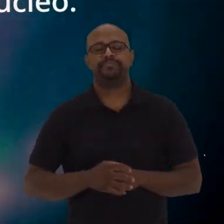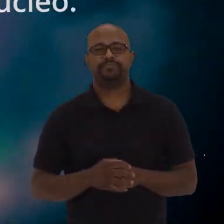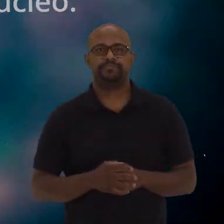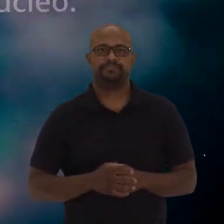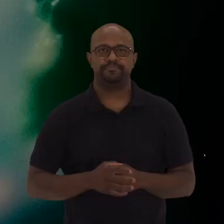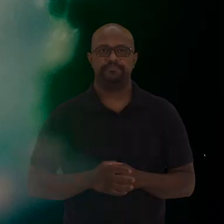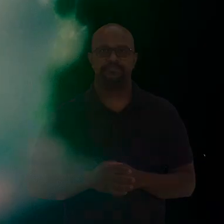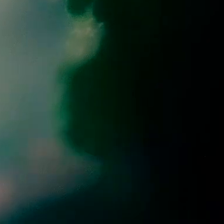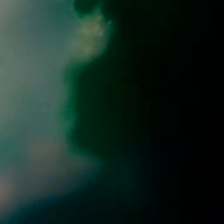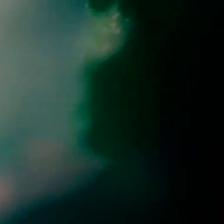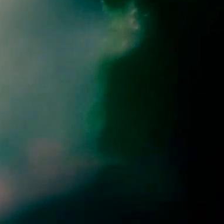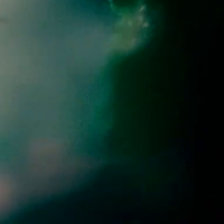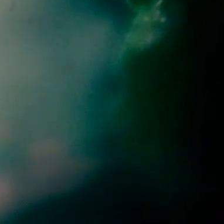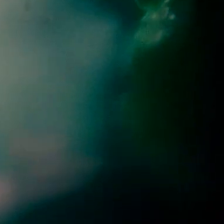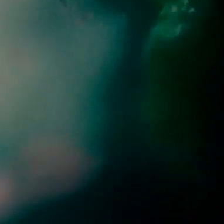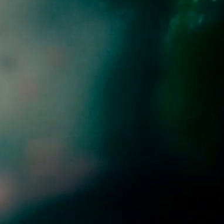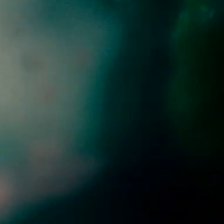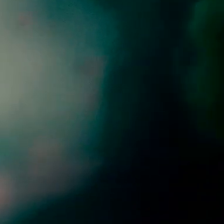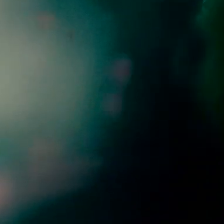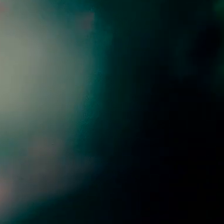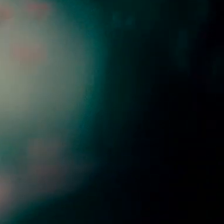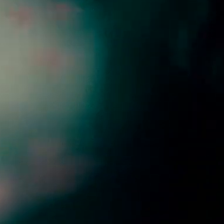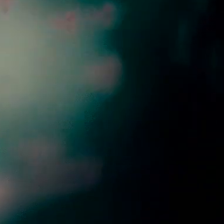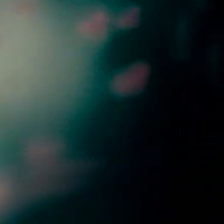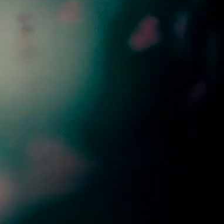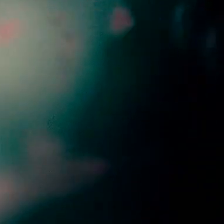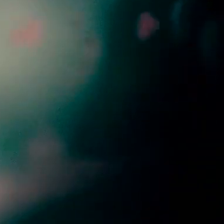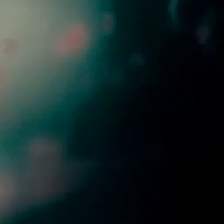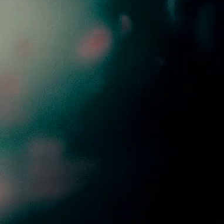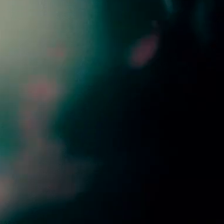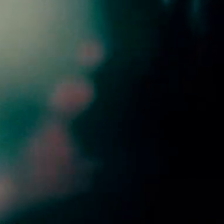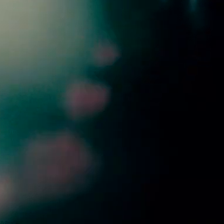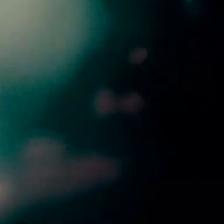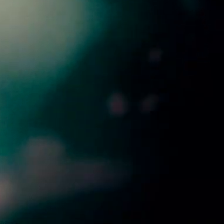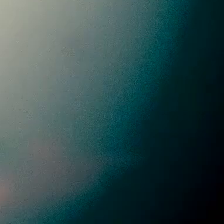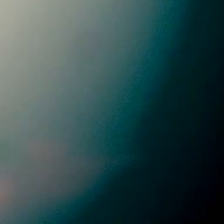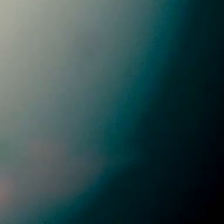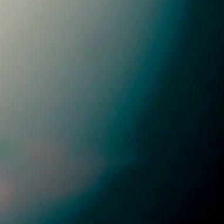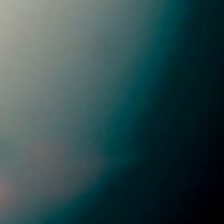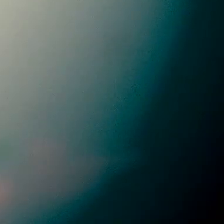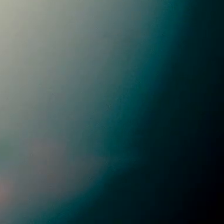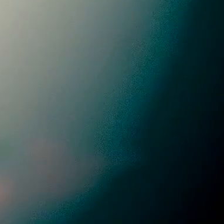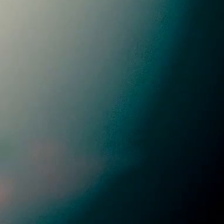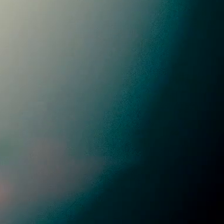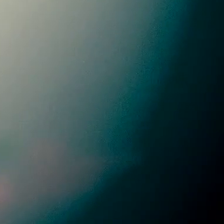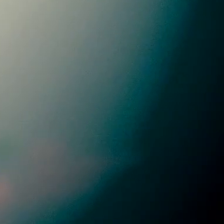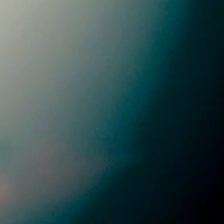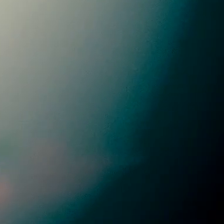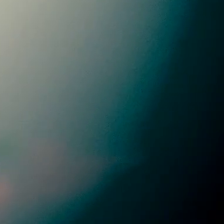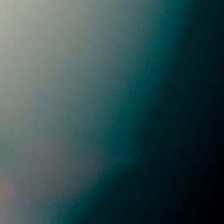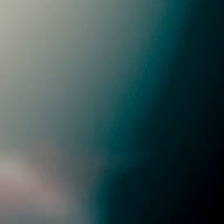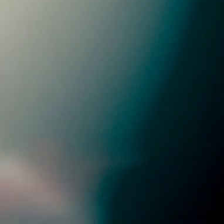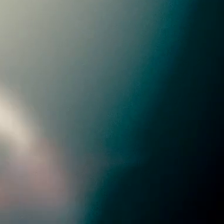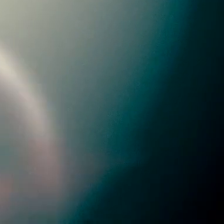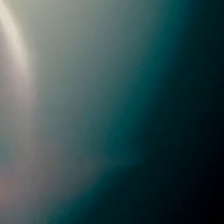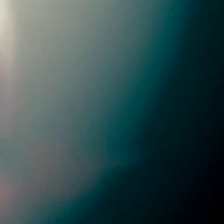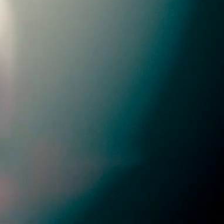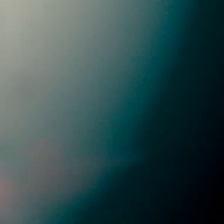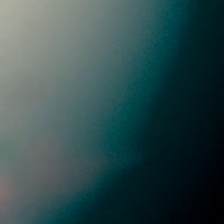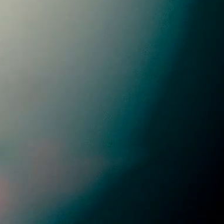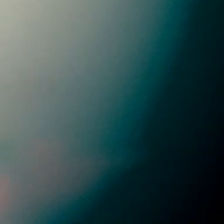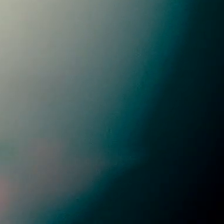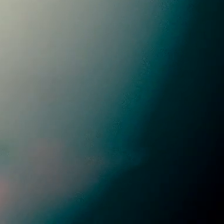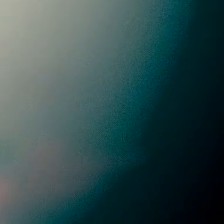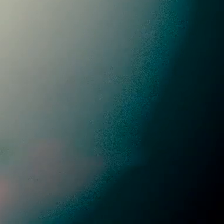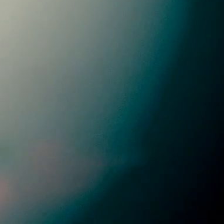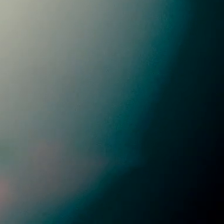Animação do DNA Do adenovírus modificado Entrando na célula Representado por uma pequena pedrinha Que entra na superfície da célula E se transforma Em um organismo comprido